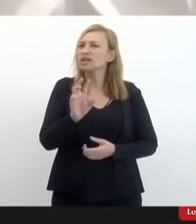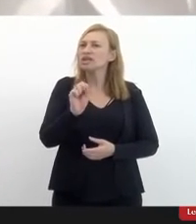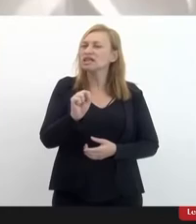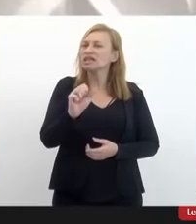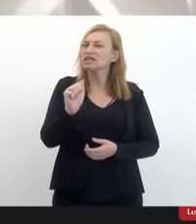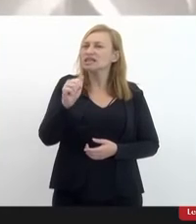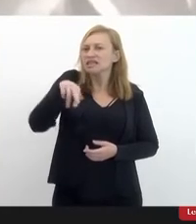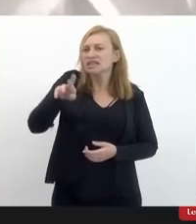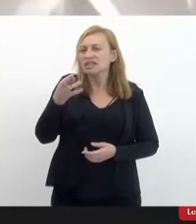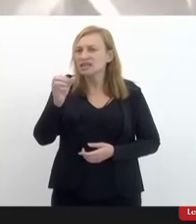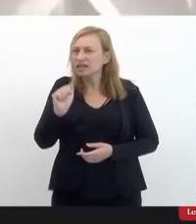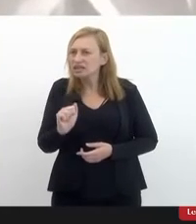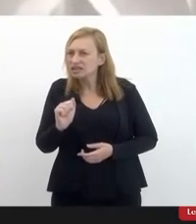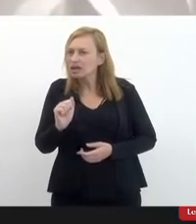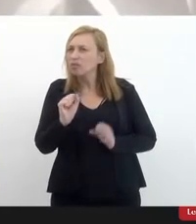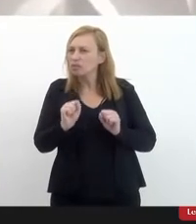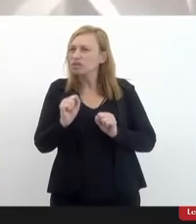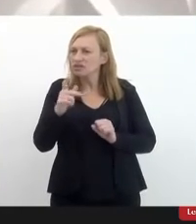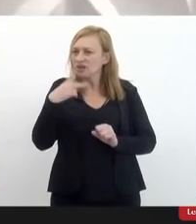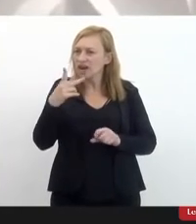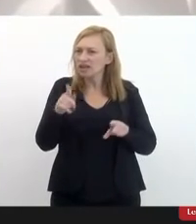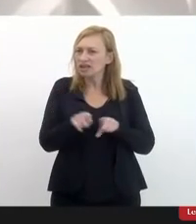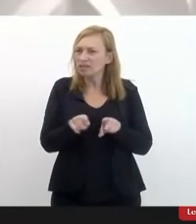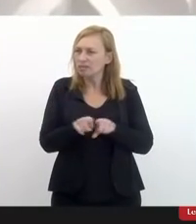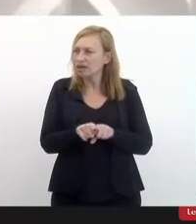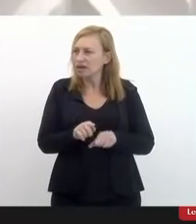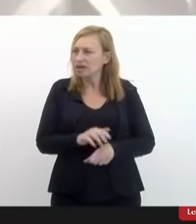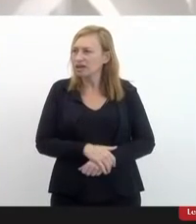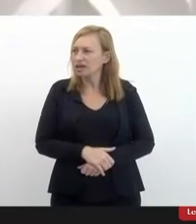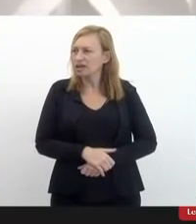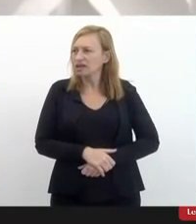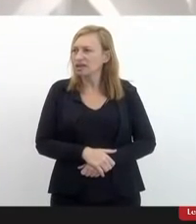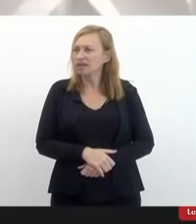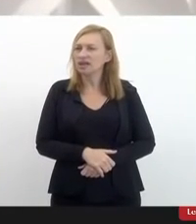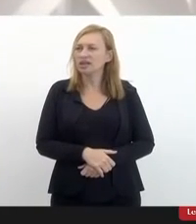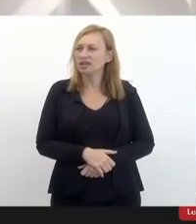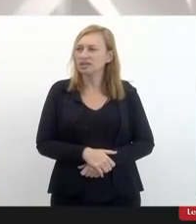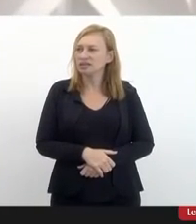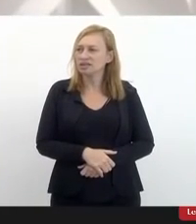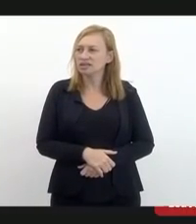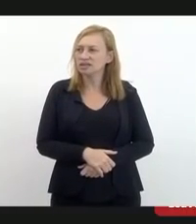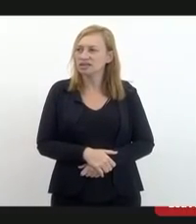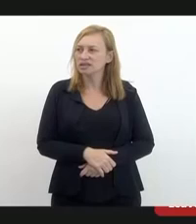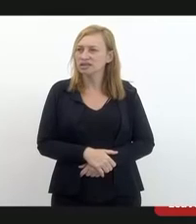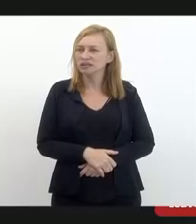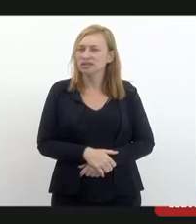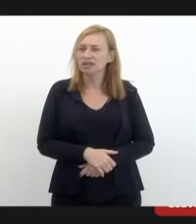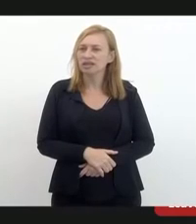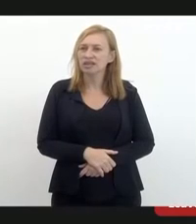poderia se identificar no chat, por favor, para eu poder anunciar? Doutor Caio, para as suas considerações.